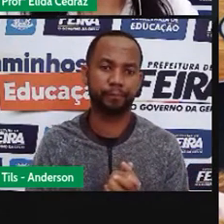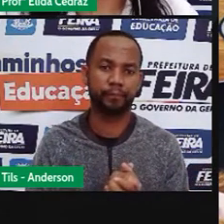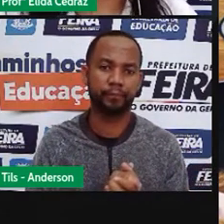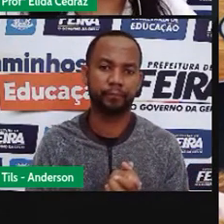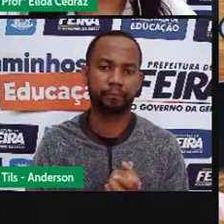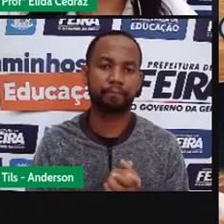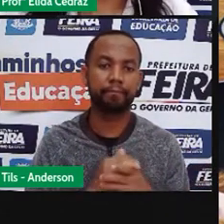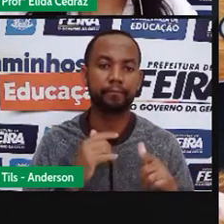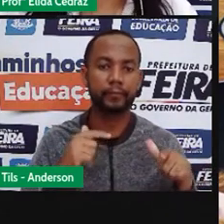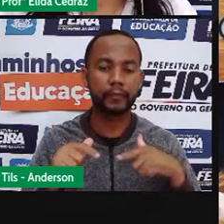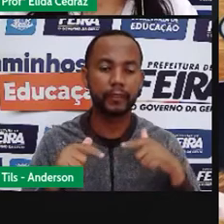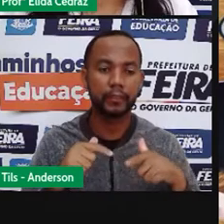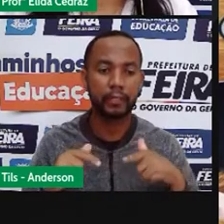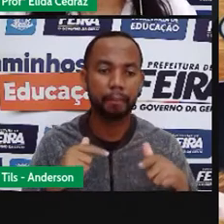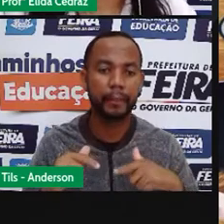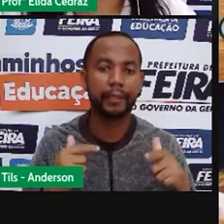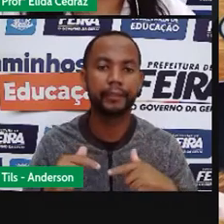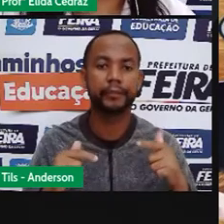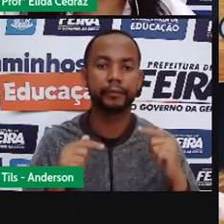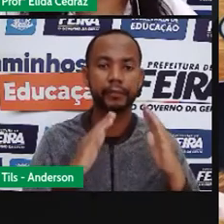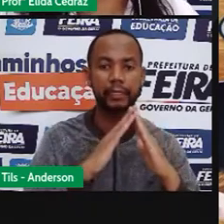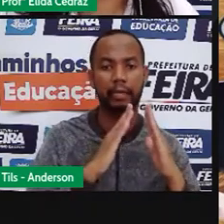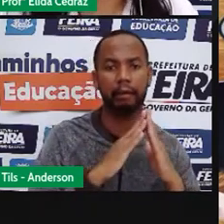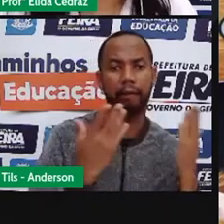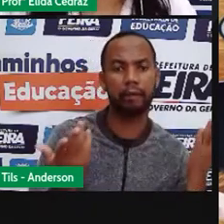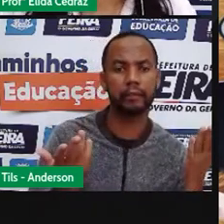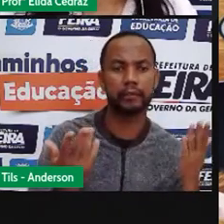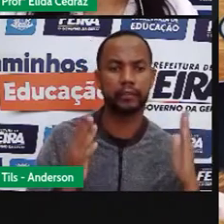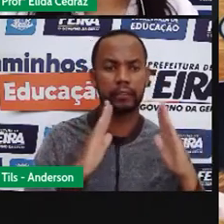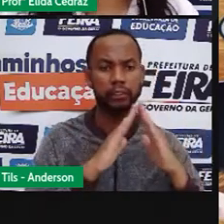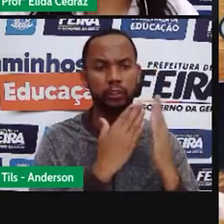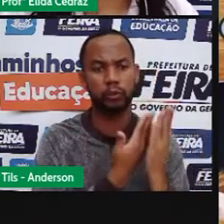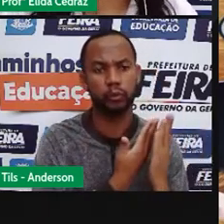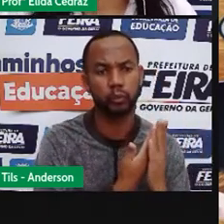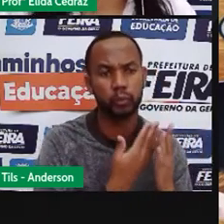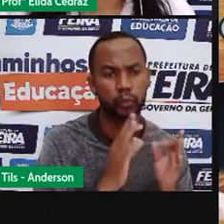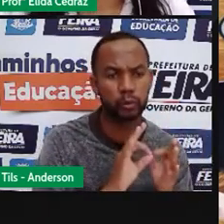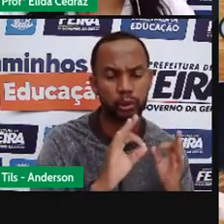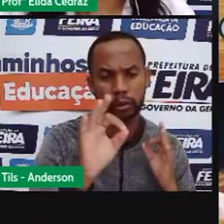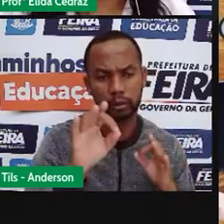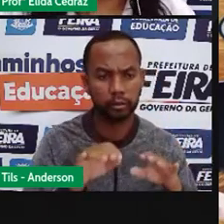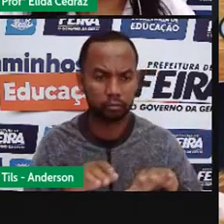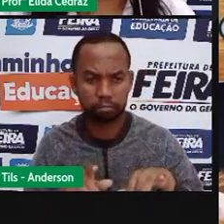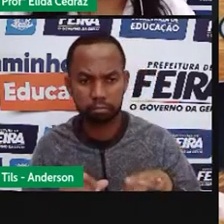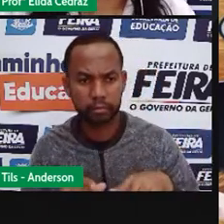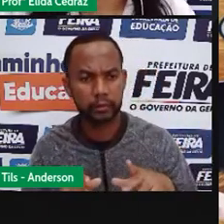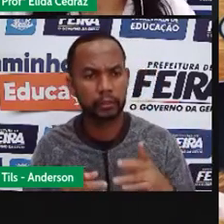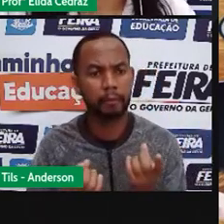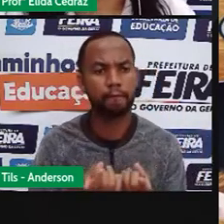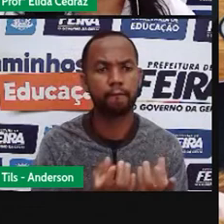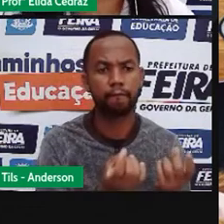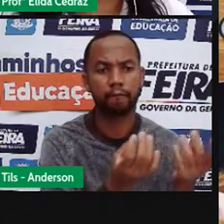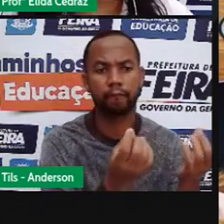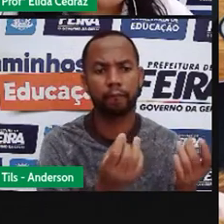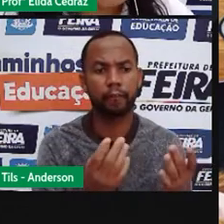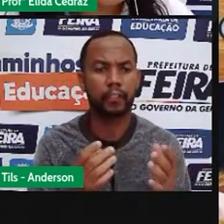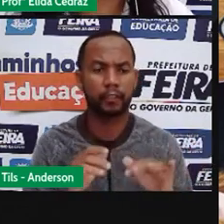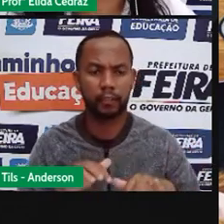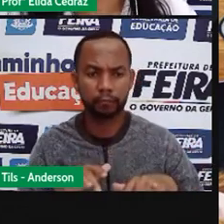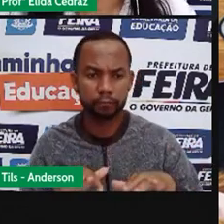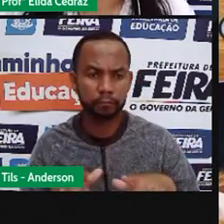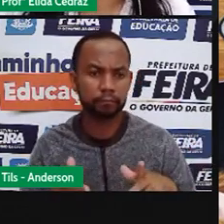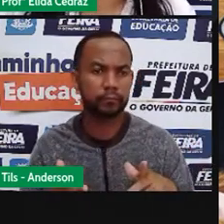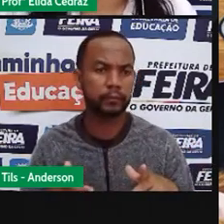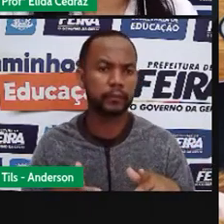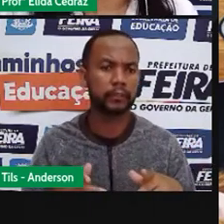Trabalhos com home office, escolas em ensino à distância, as vendas online, as lives